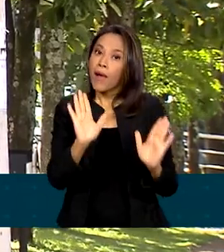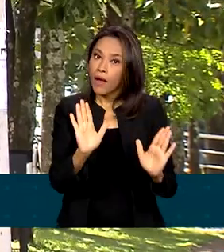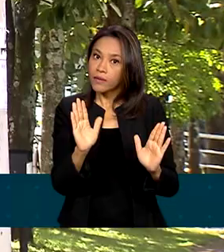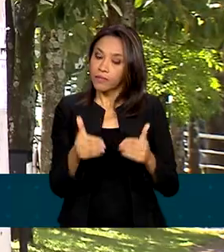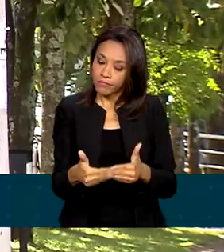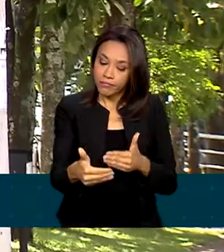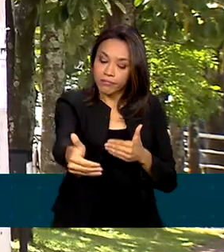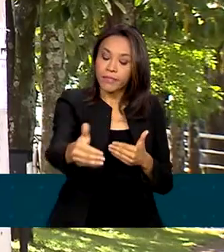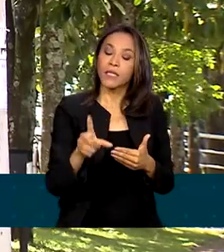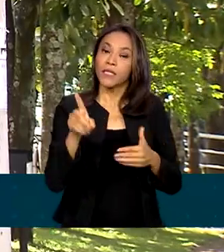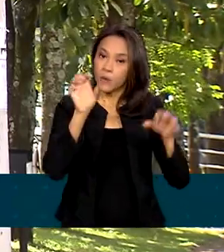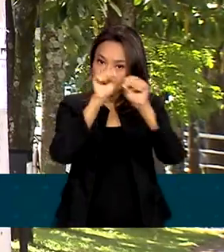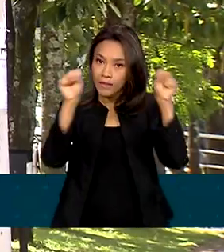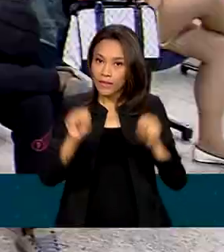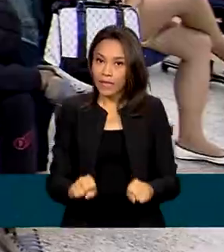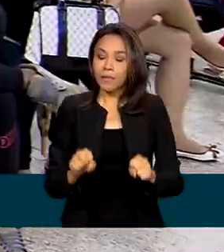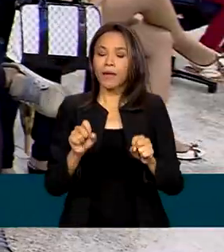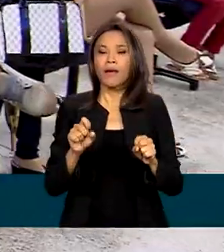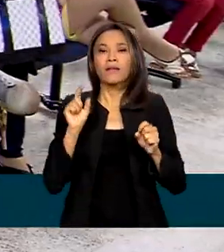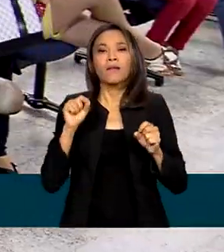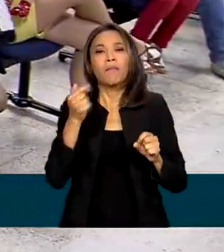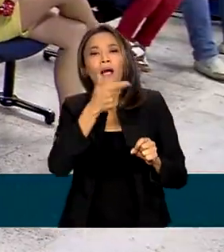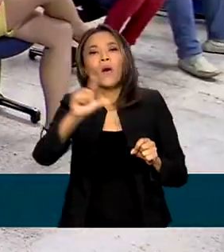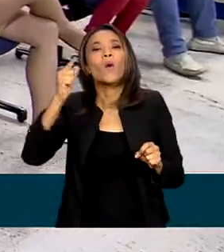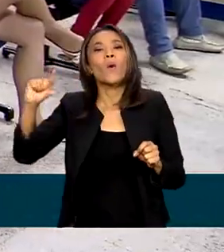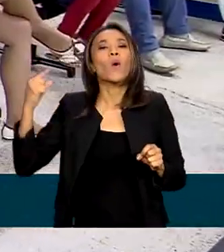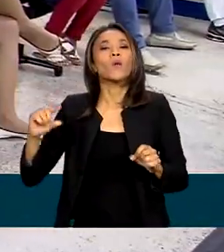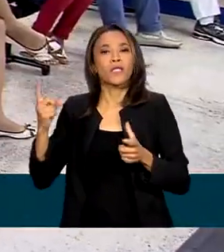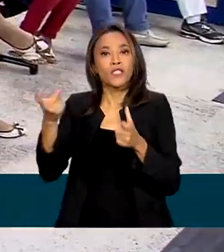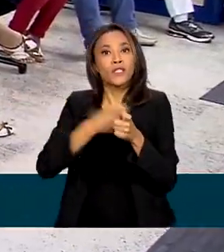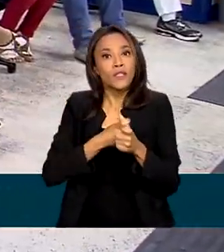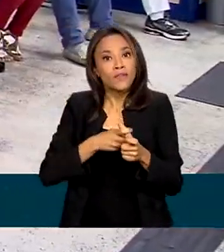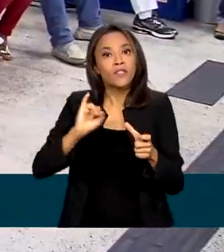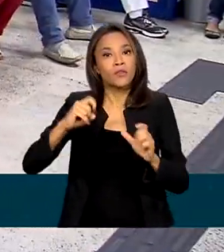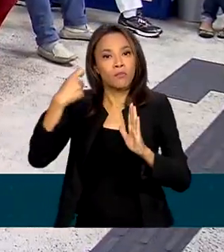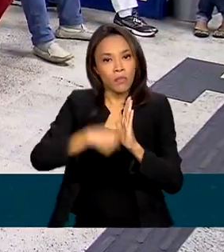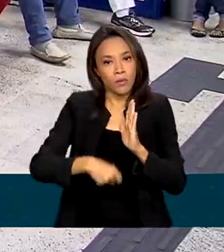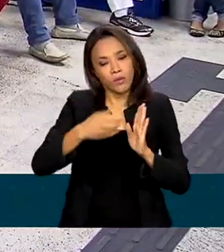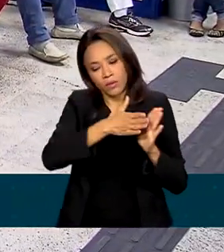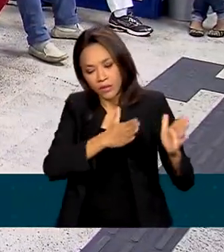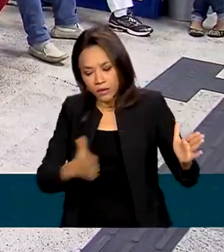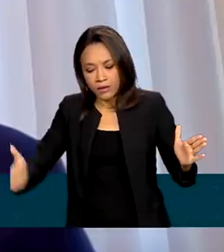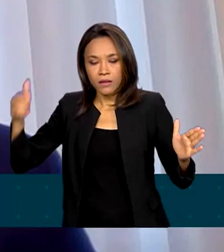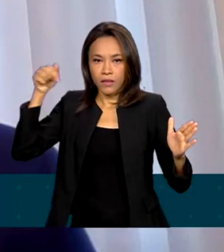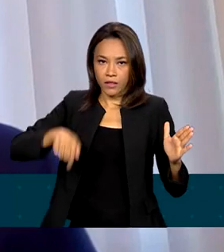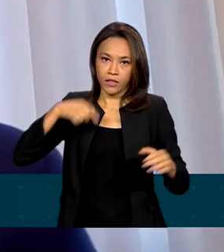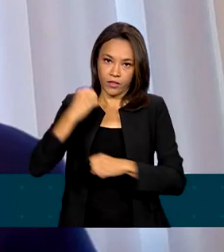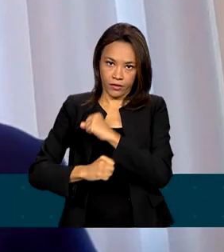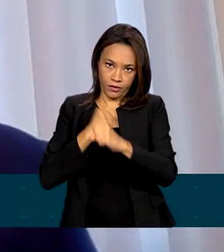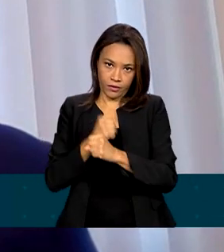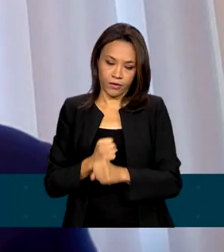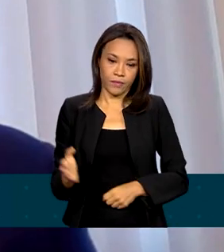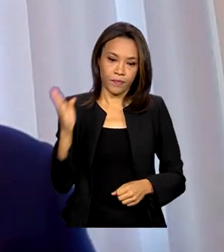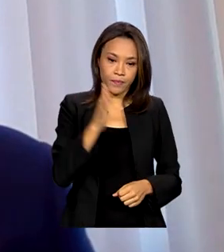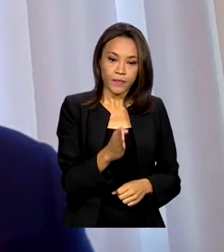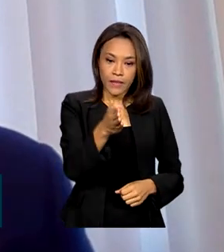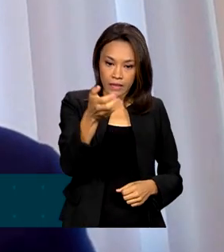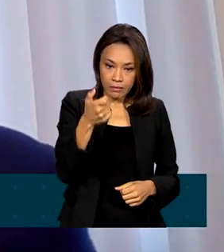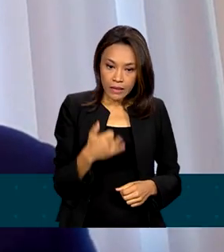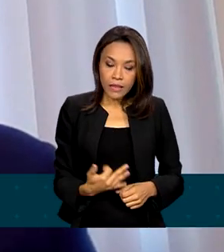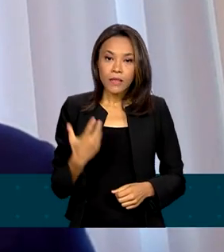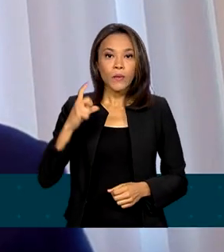é que o sistema seja estendido a outras dívidas tributárias no decorrer deste ano. O cartão de crédito é uma grande